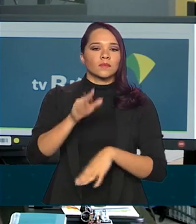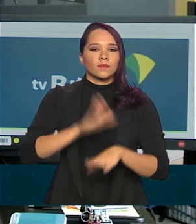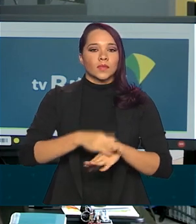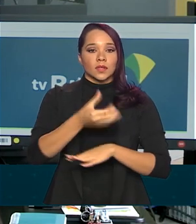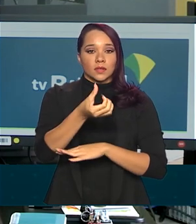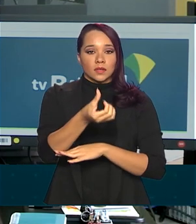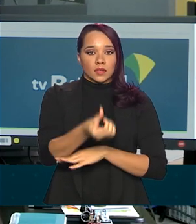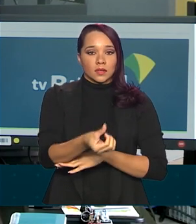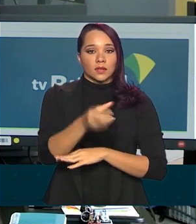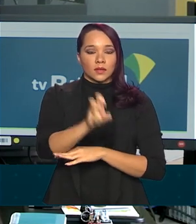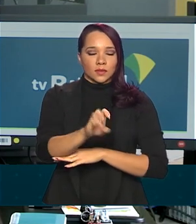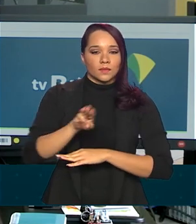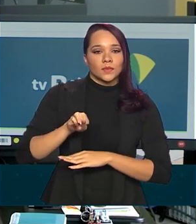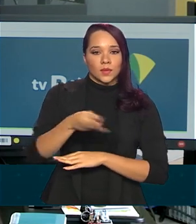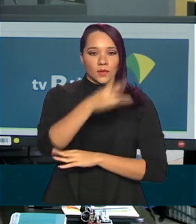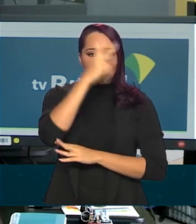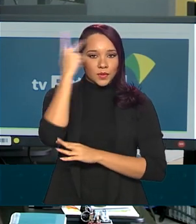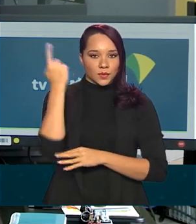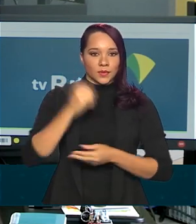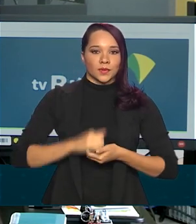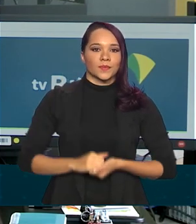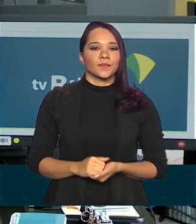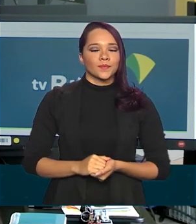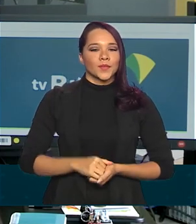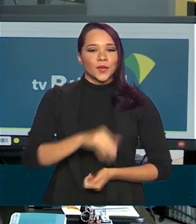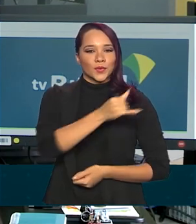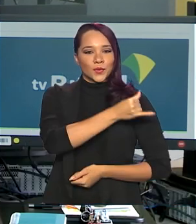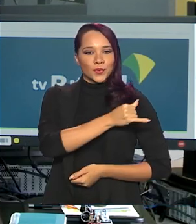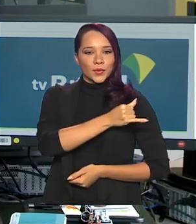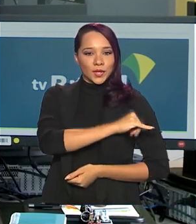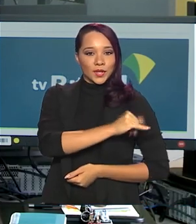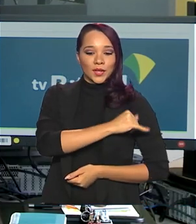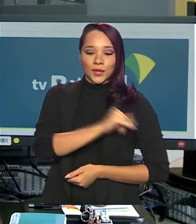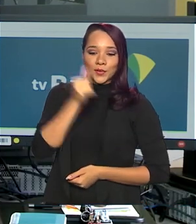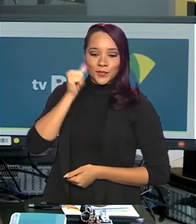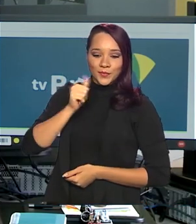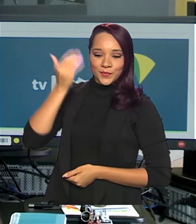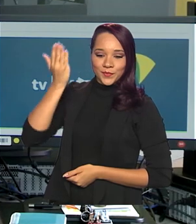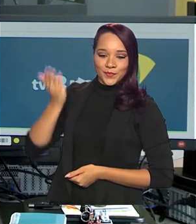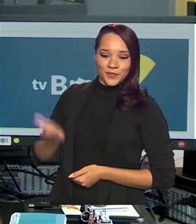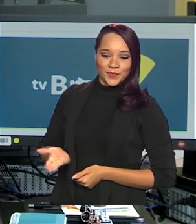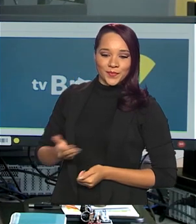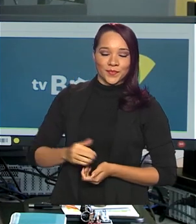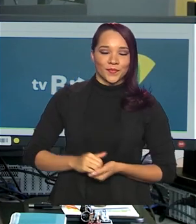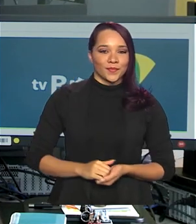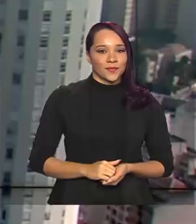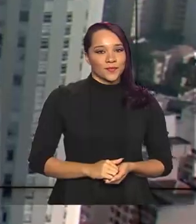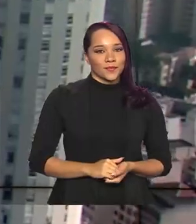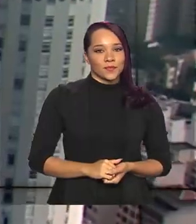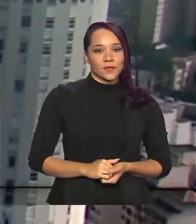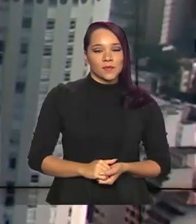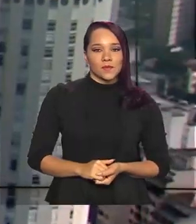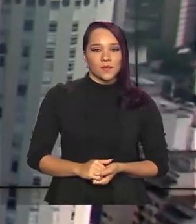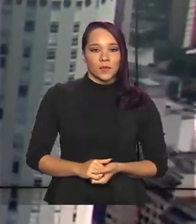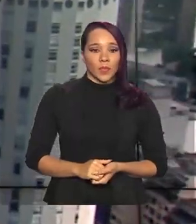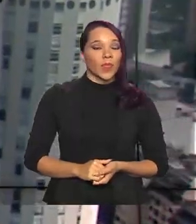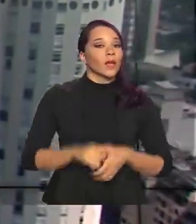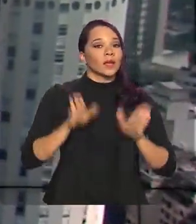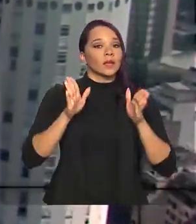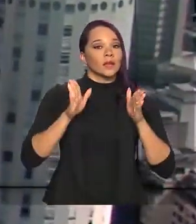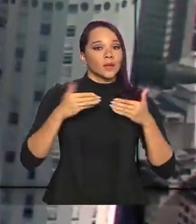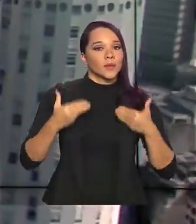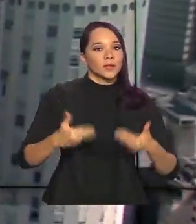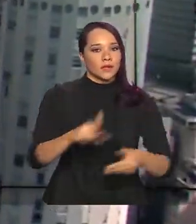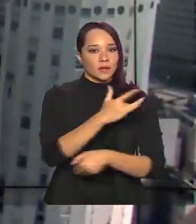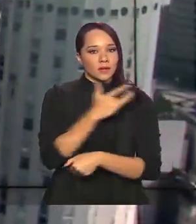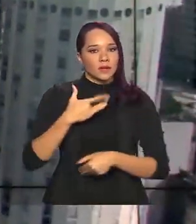de 65 milhões de pessoas. Do Rio de Janeiro, Cláudia Boiunga para o Governo Agora. E o Ministério da